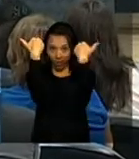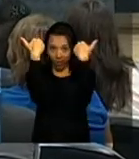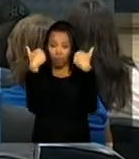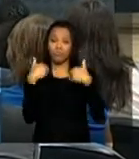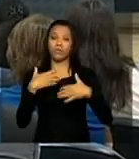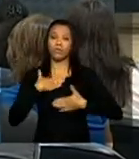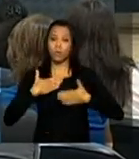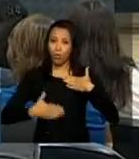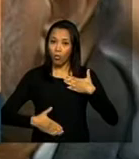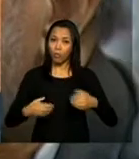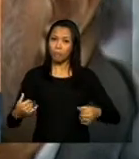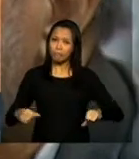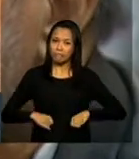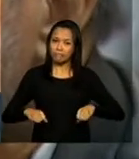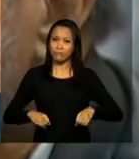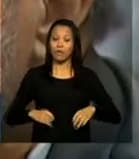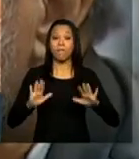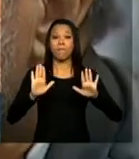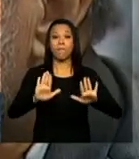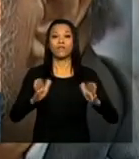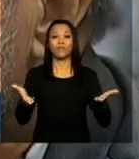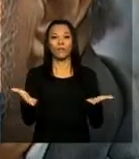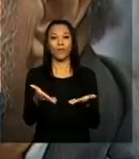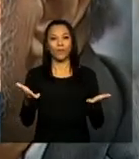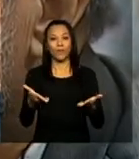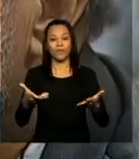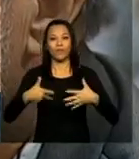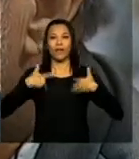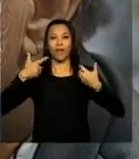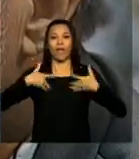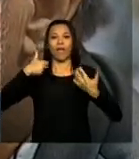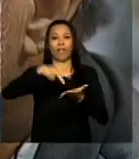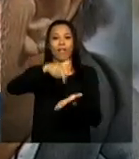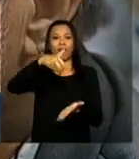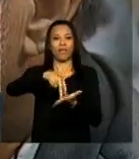alegria enorme de ter sobrevivido